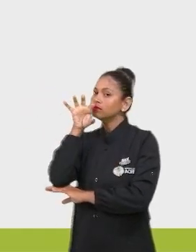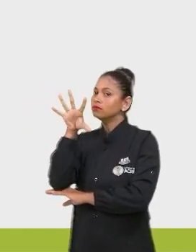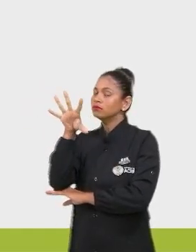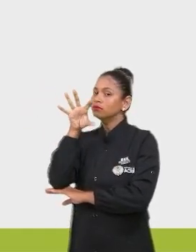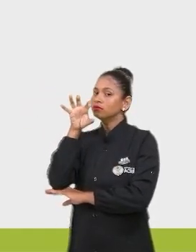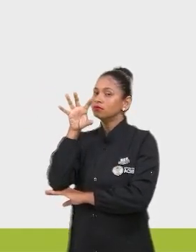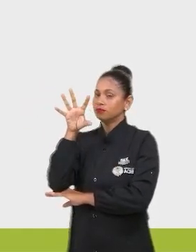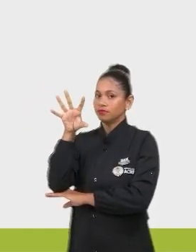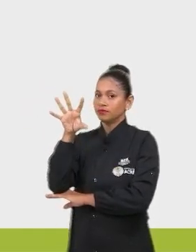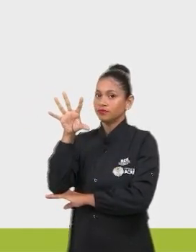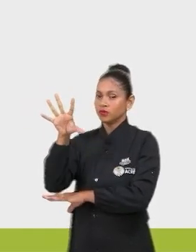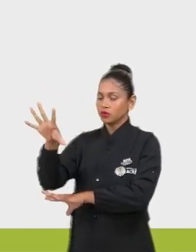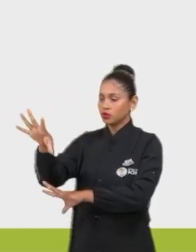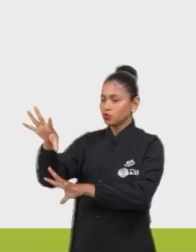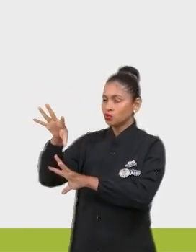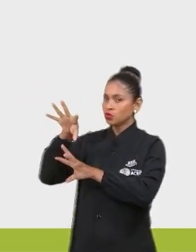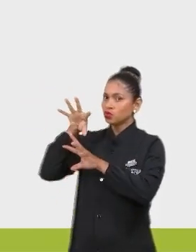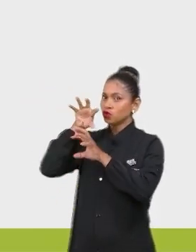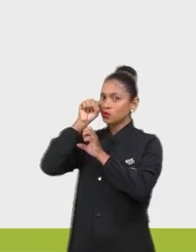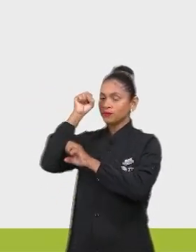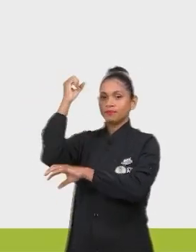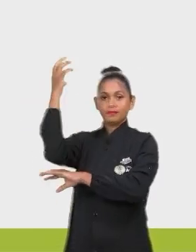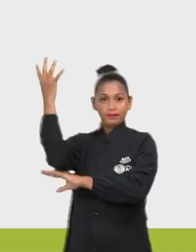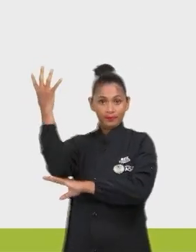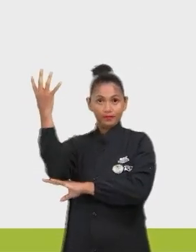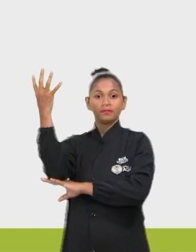absorver o dióxido de carbono.